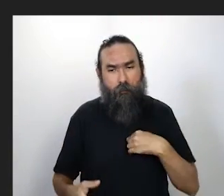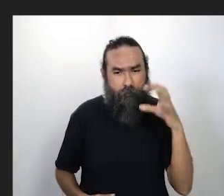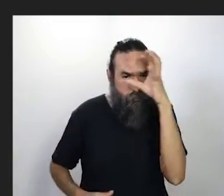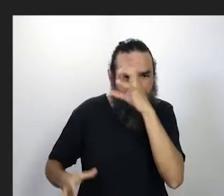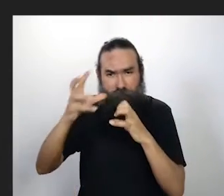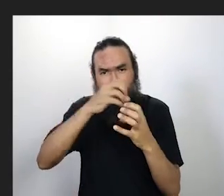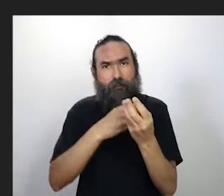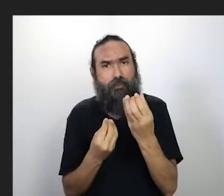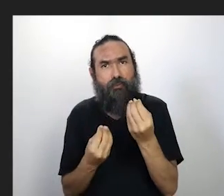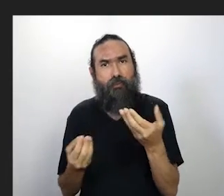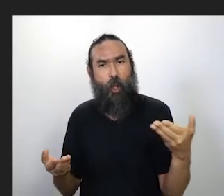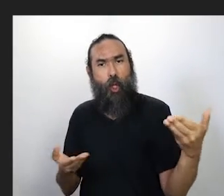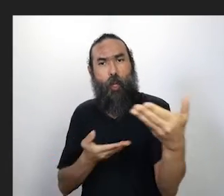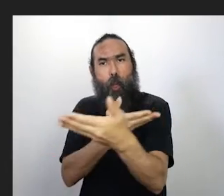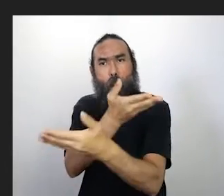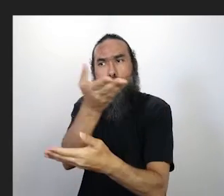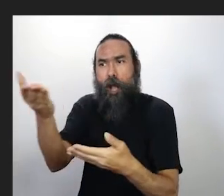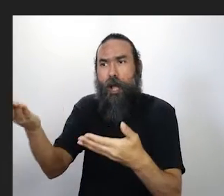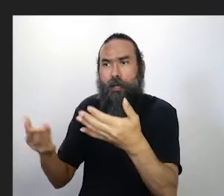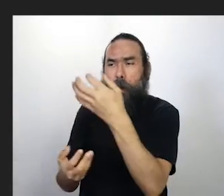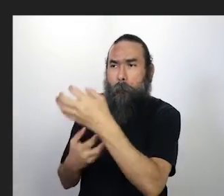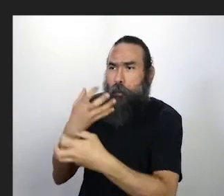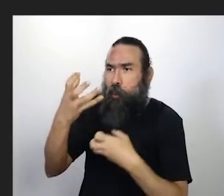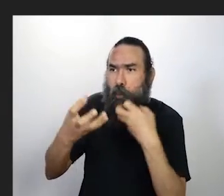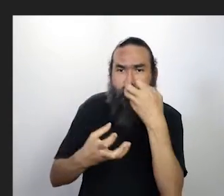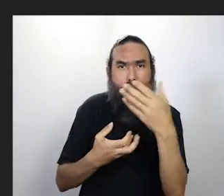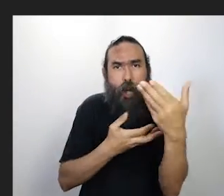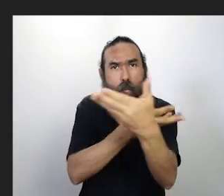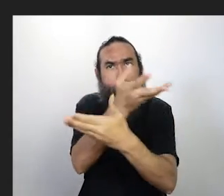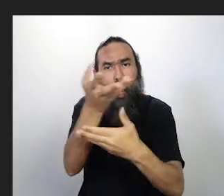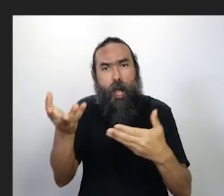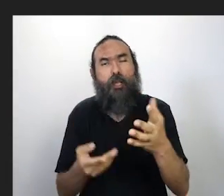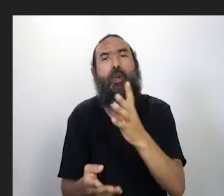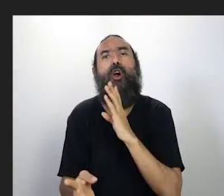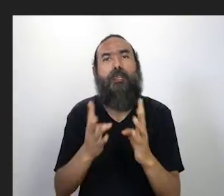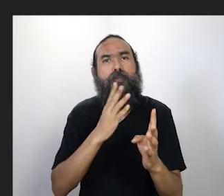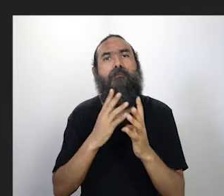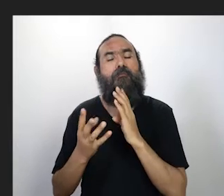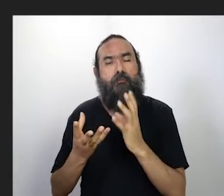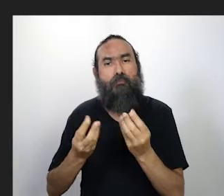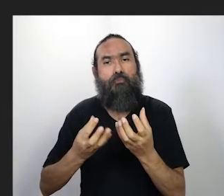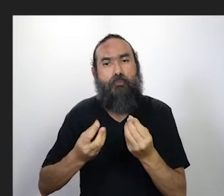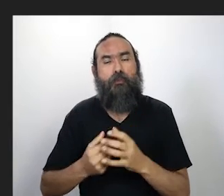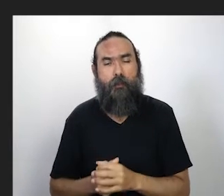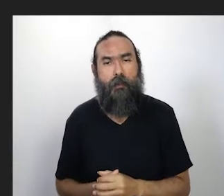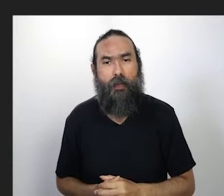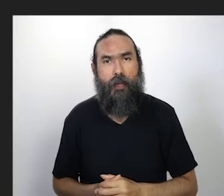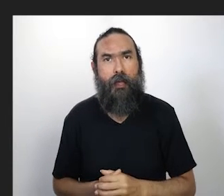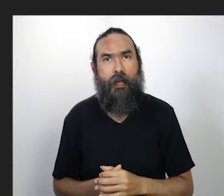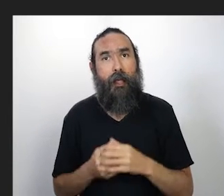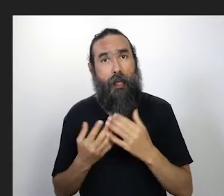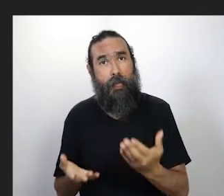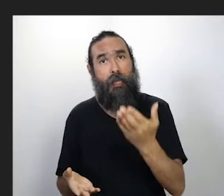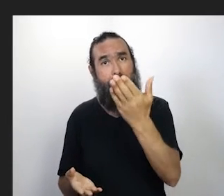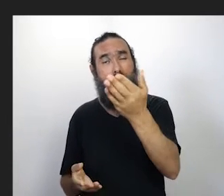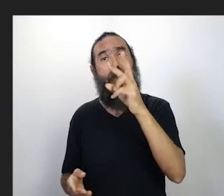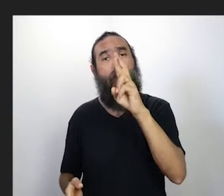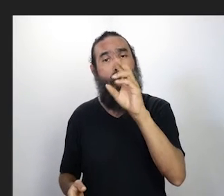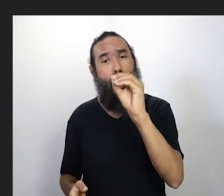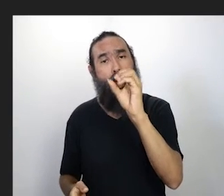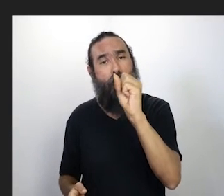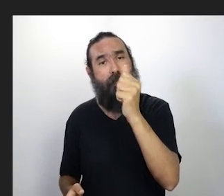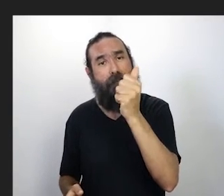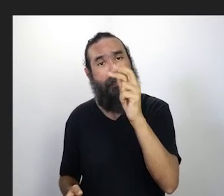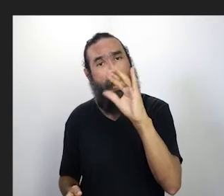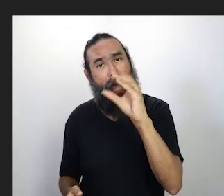fazendo muitas trocas, de repertório, muito conhecimento girando, e tendo a Dona Rosália em quase